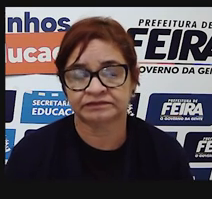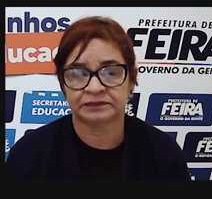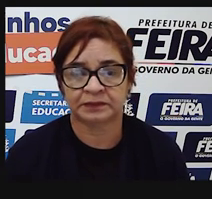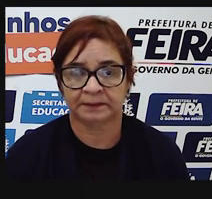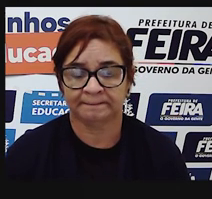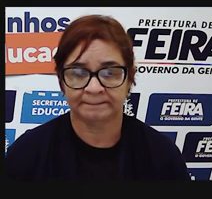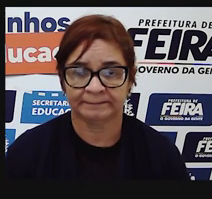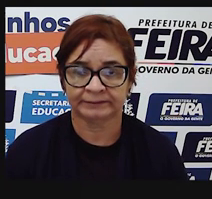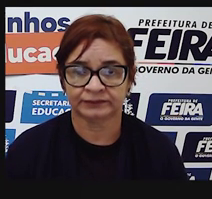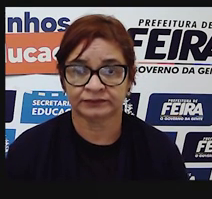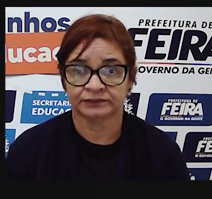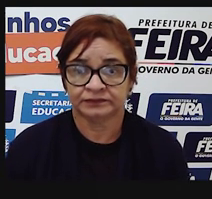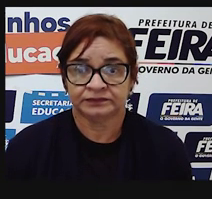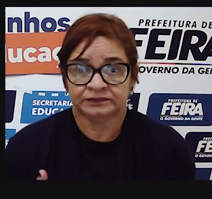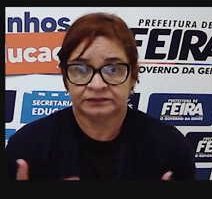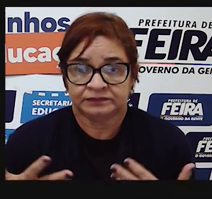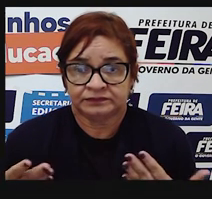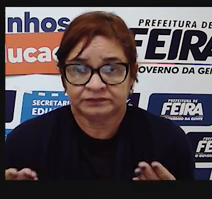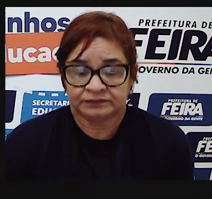De surpresa.